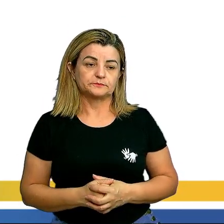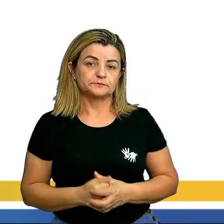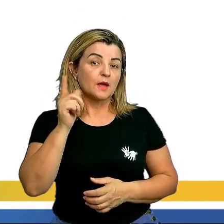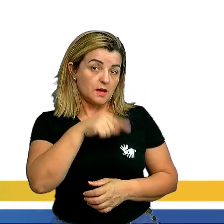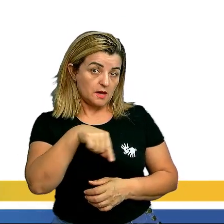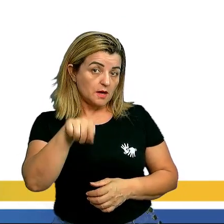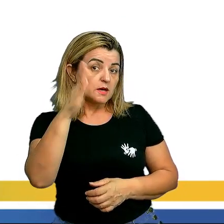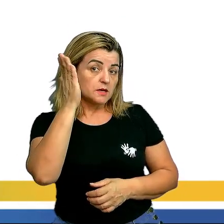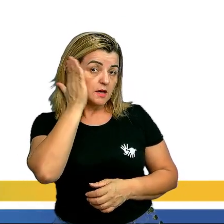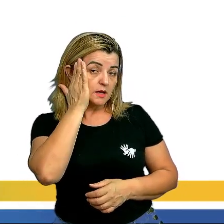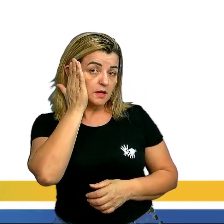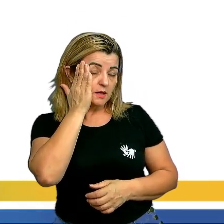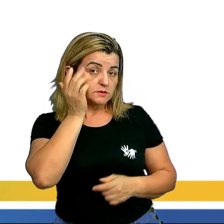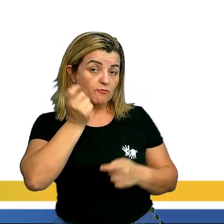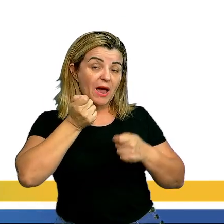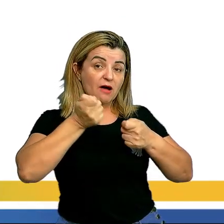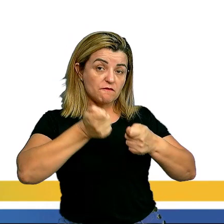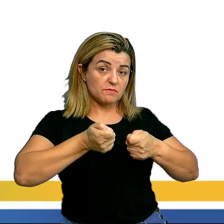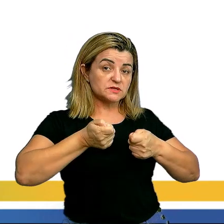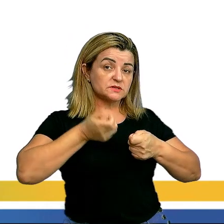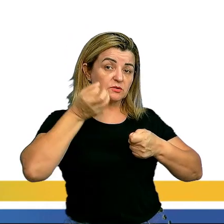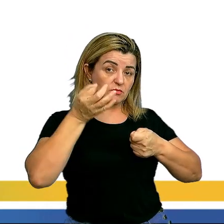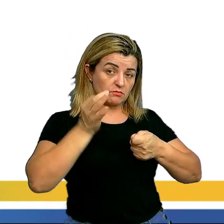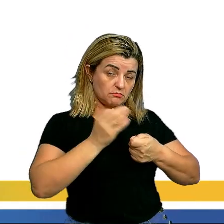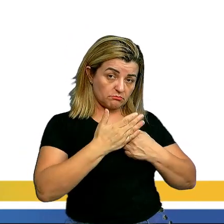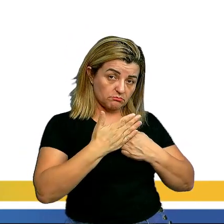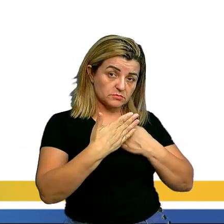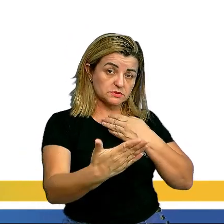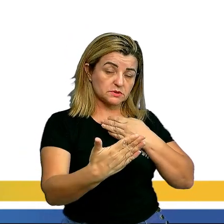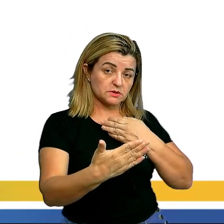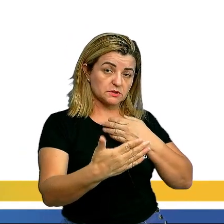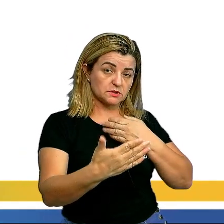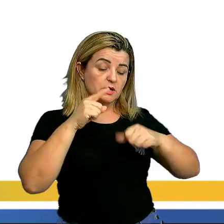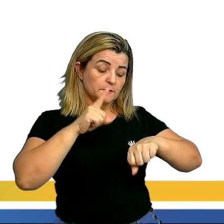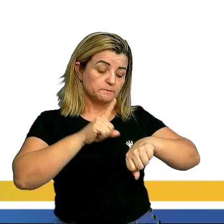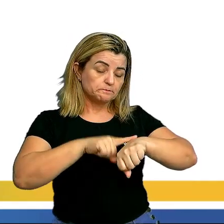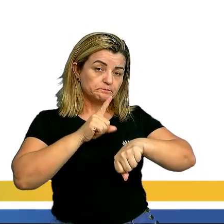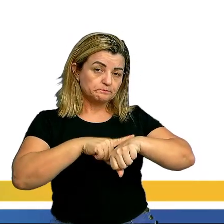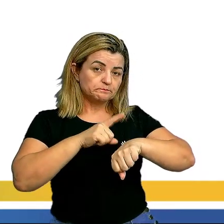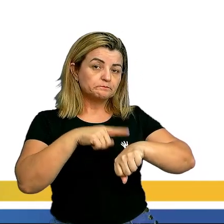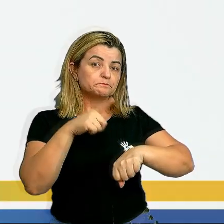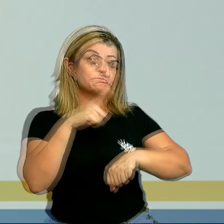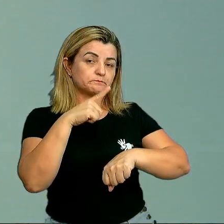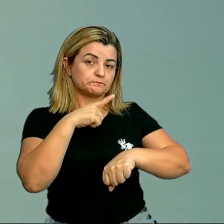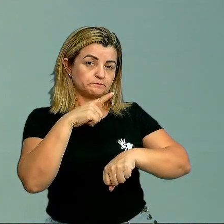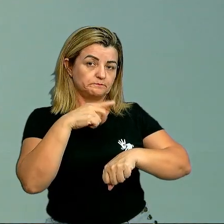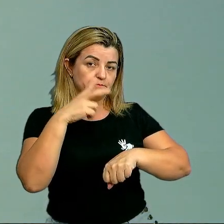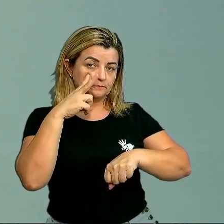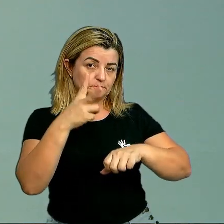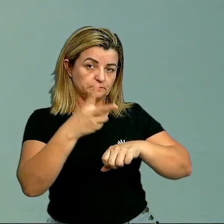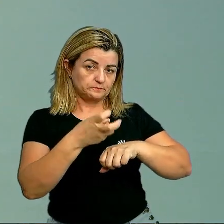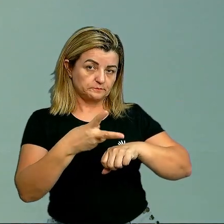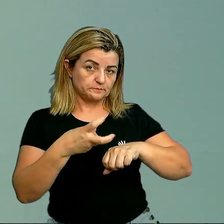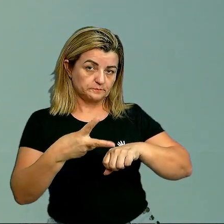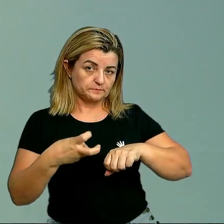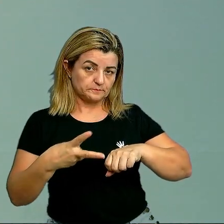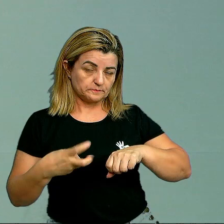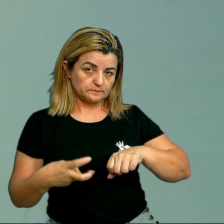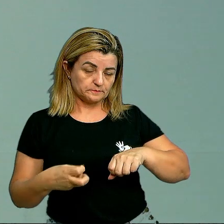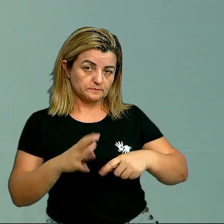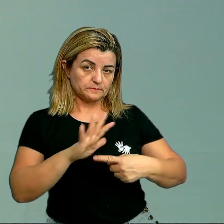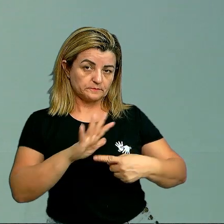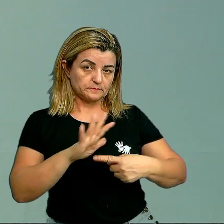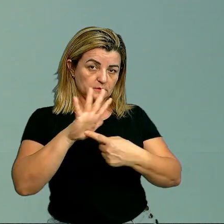Considere as afirmações a seguir. No primeiro momento, nós vamos ter aí. Observe agora que nós vamos trabalhar